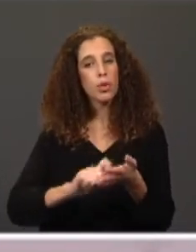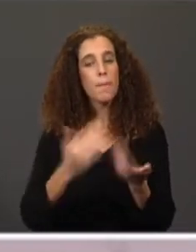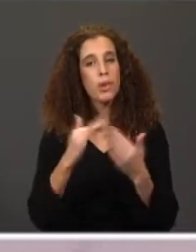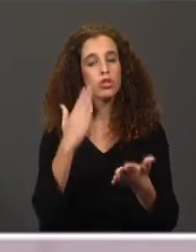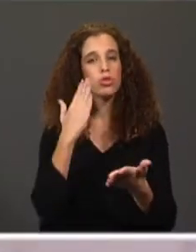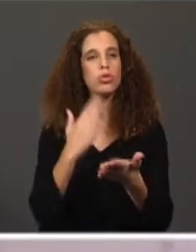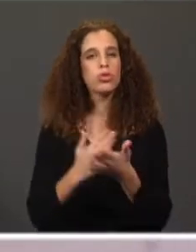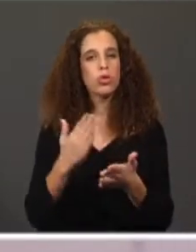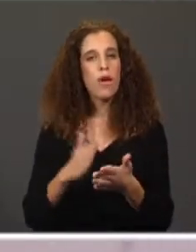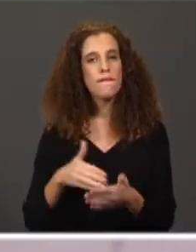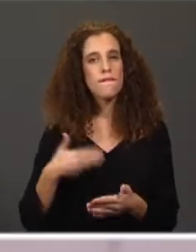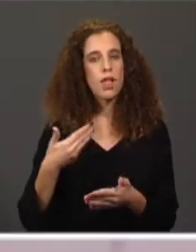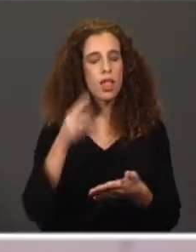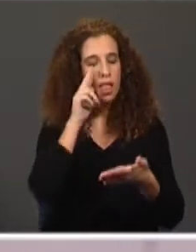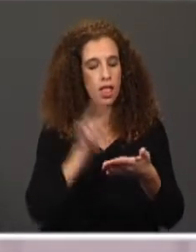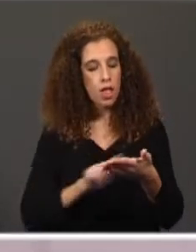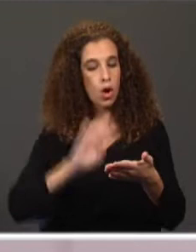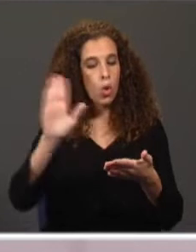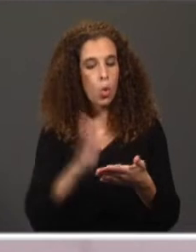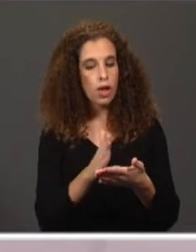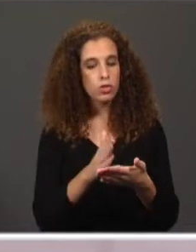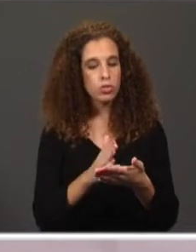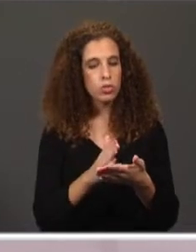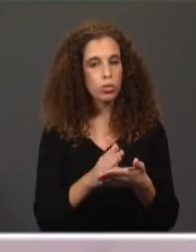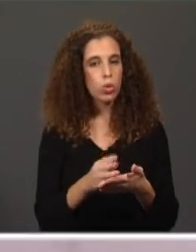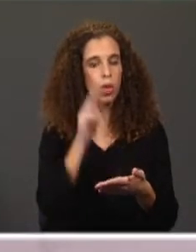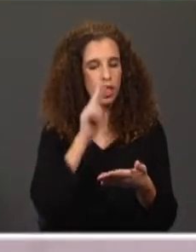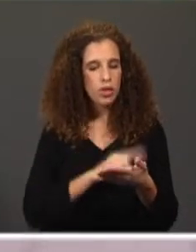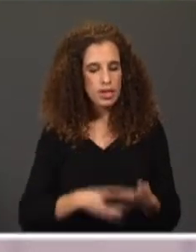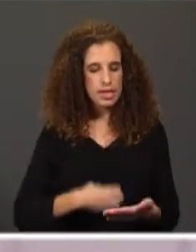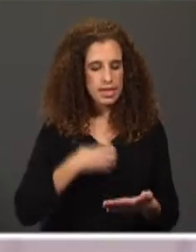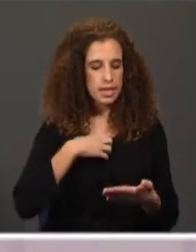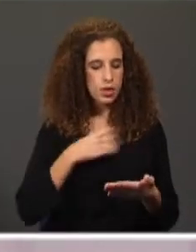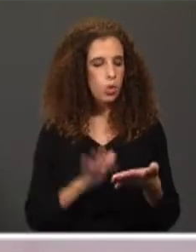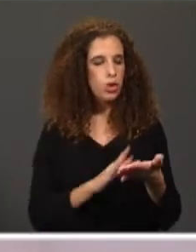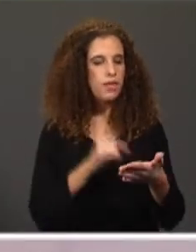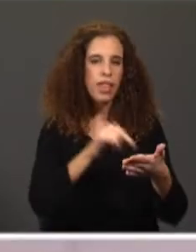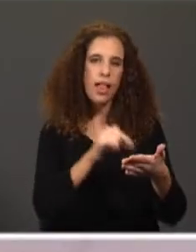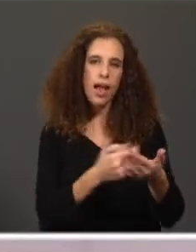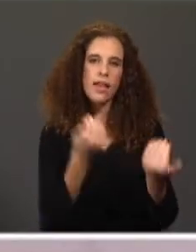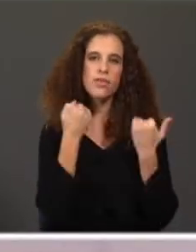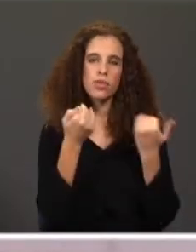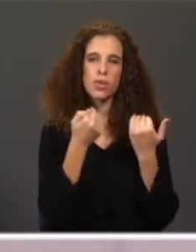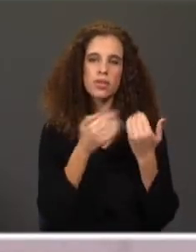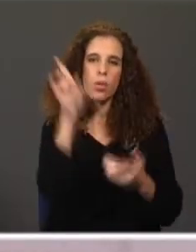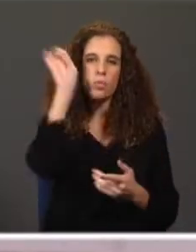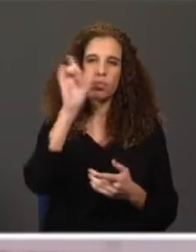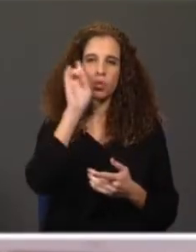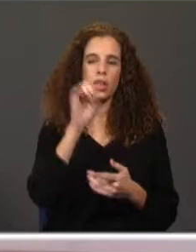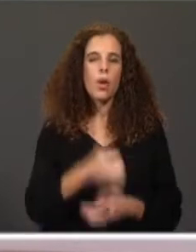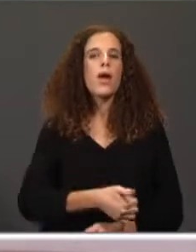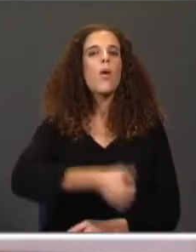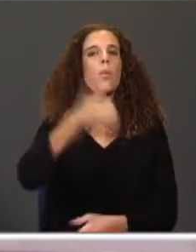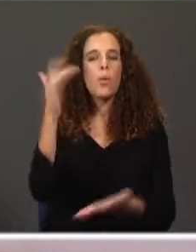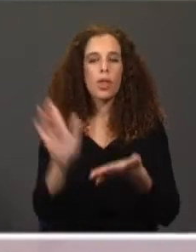E quando o leitor sente que aquele livro tem algo para lhe dizer a ele em exclusivo, então é porque é um bom livro. E António